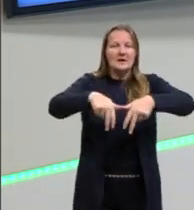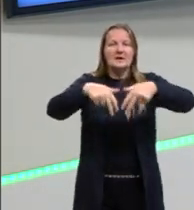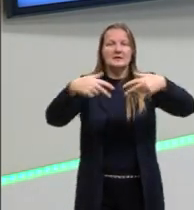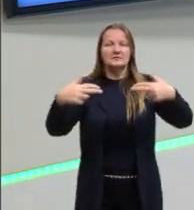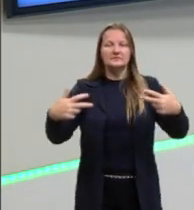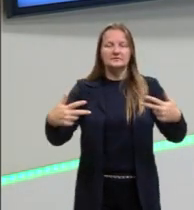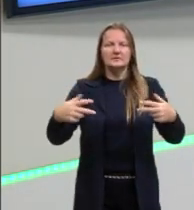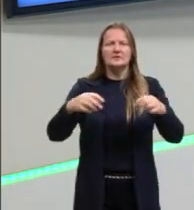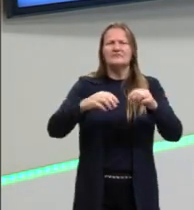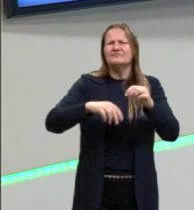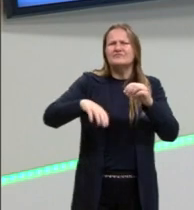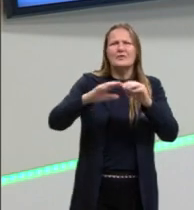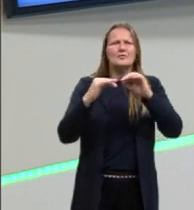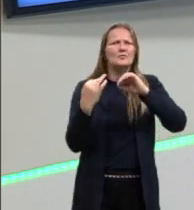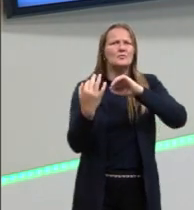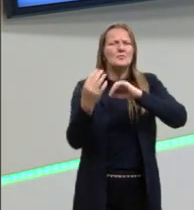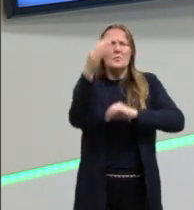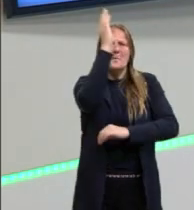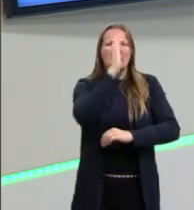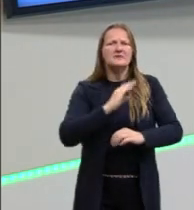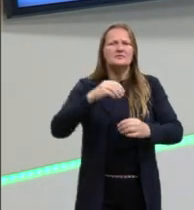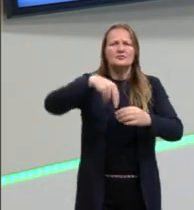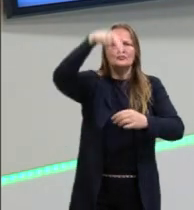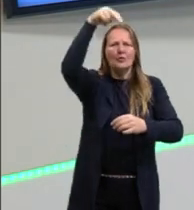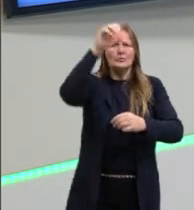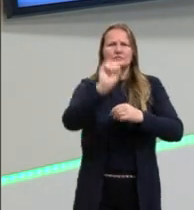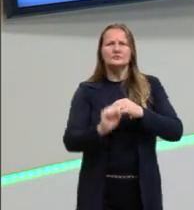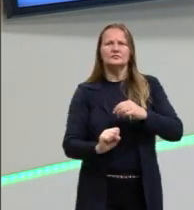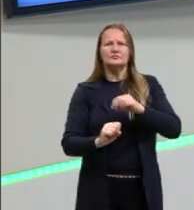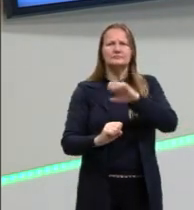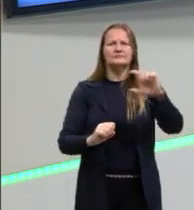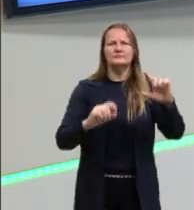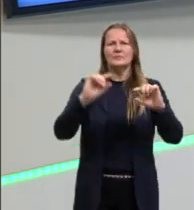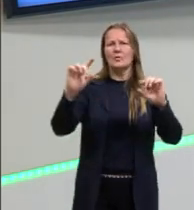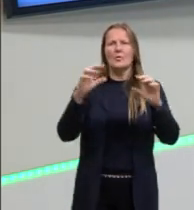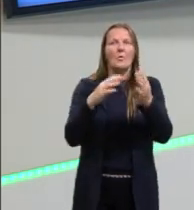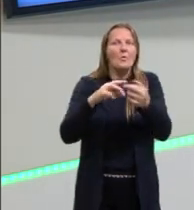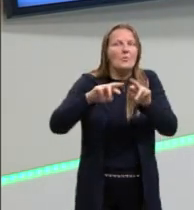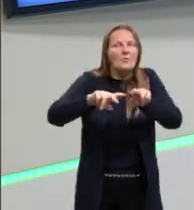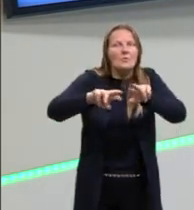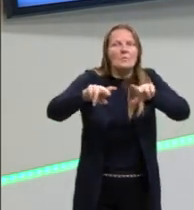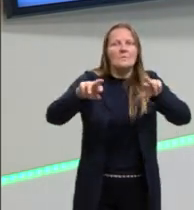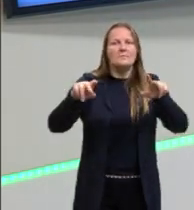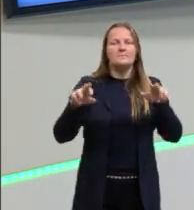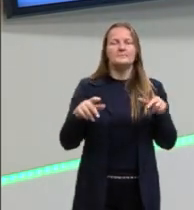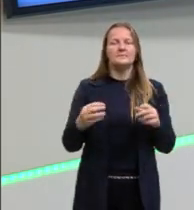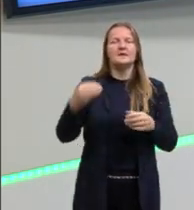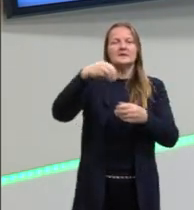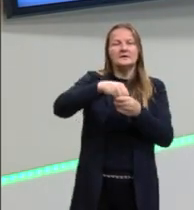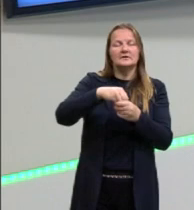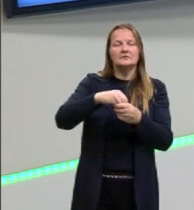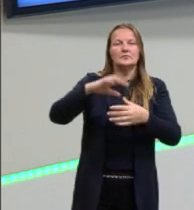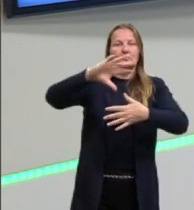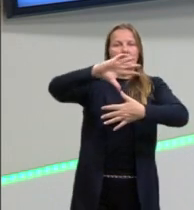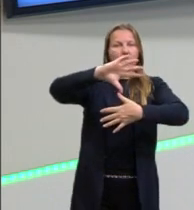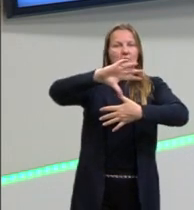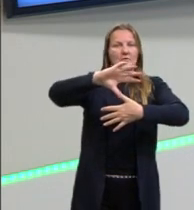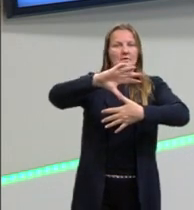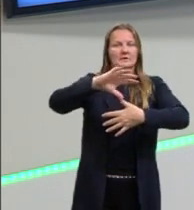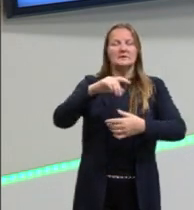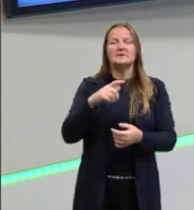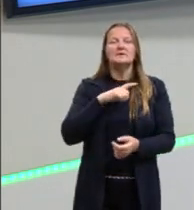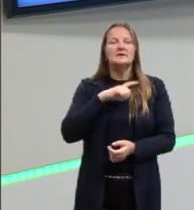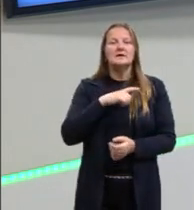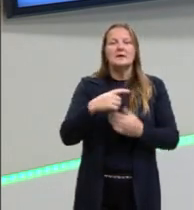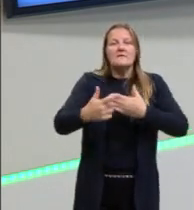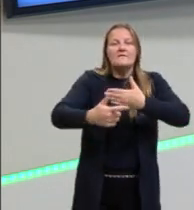Espalhada, enfim, por todo o território brasileiro, mas dentro, né? Dos povos ameríndios, não existe esse